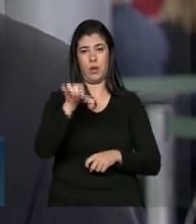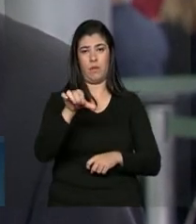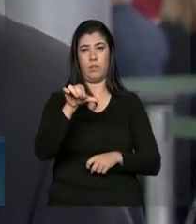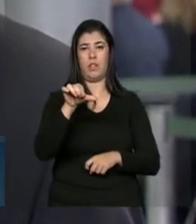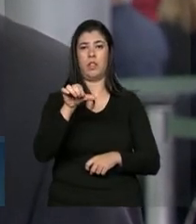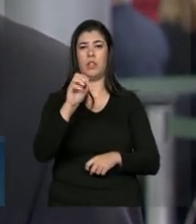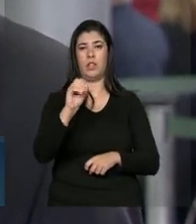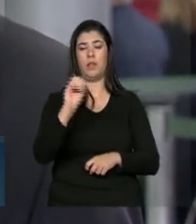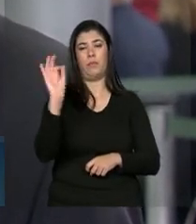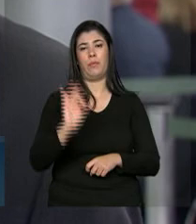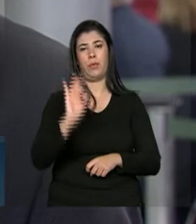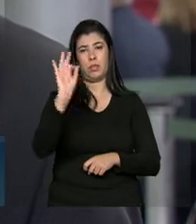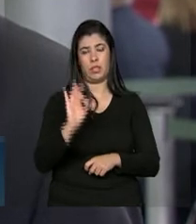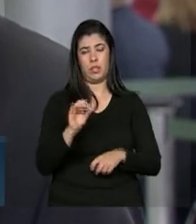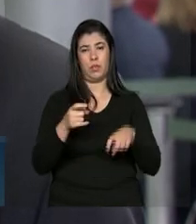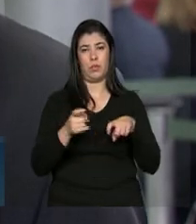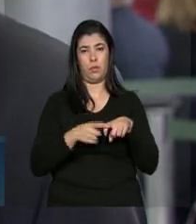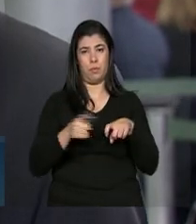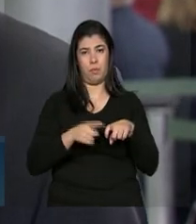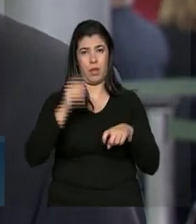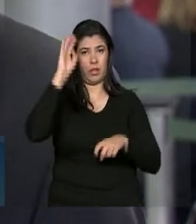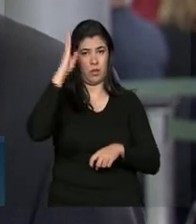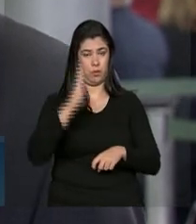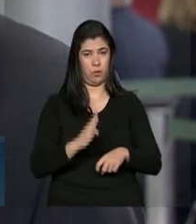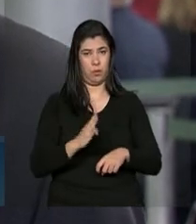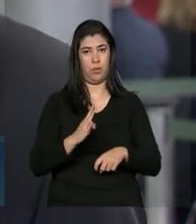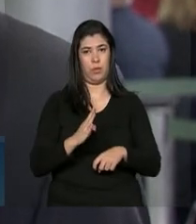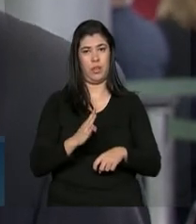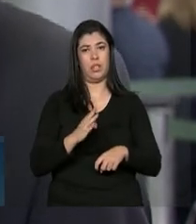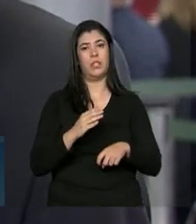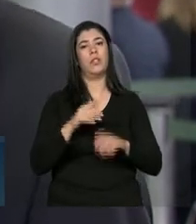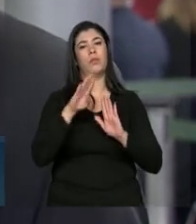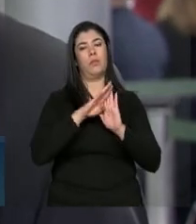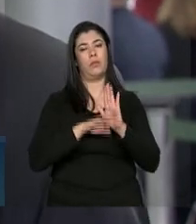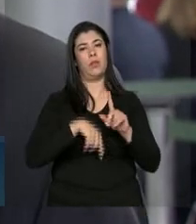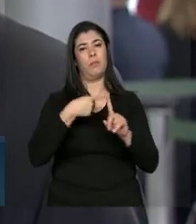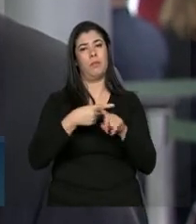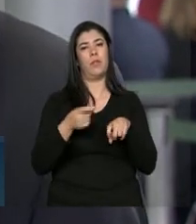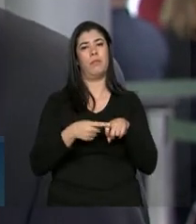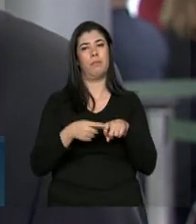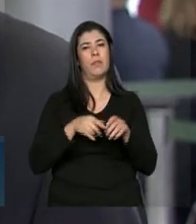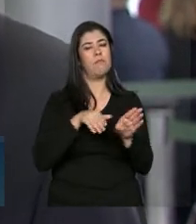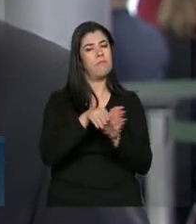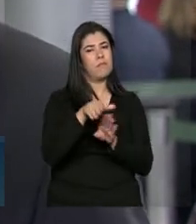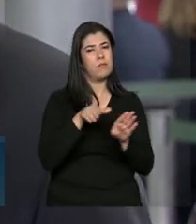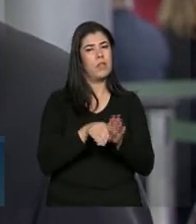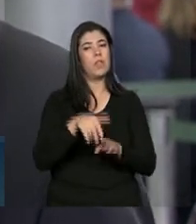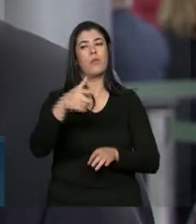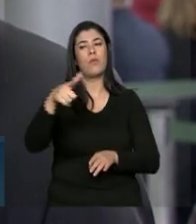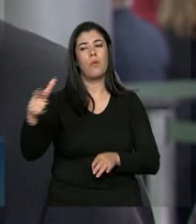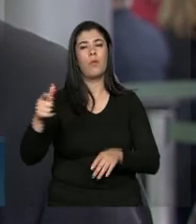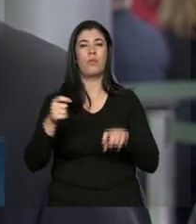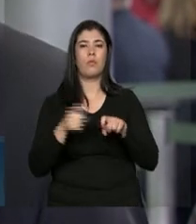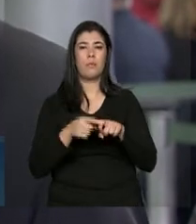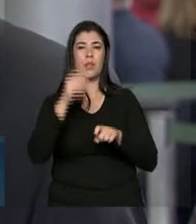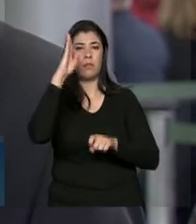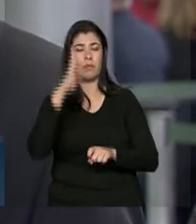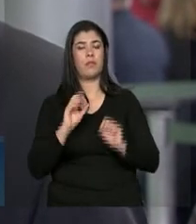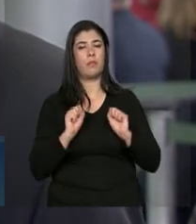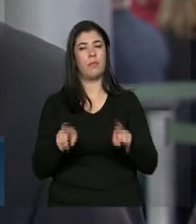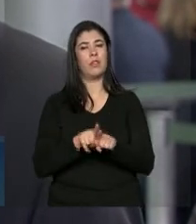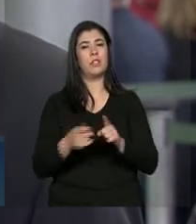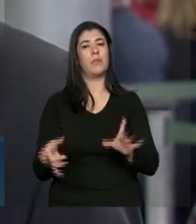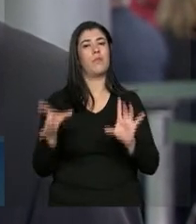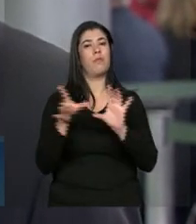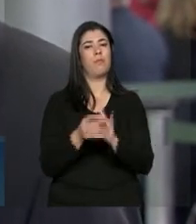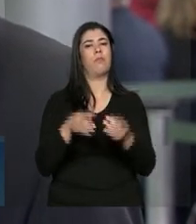brasileiros que estão no programa dizem que estão satisfeitos com o programa e que recomendam ele para um colega, para outro médico brasileiro que